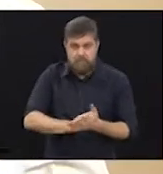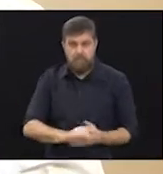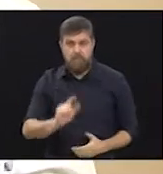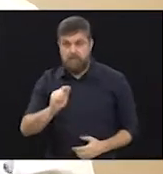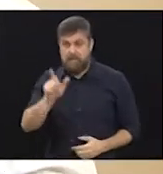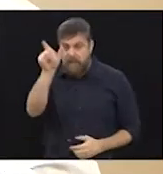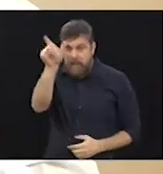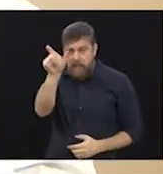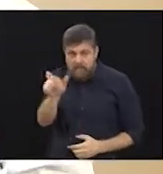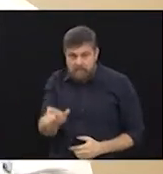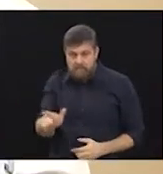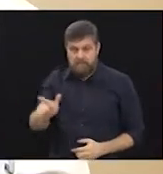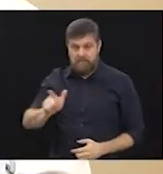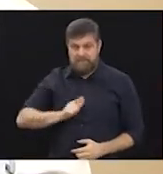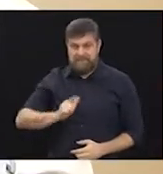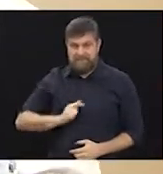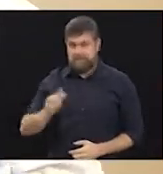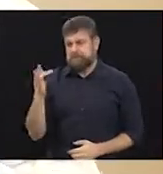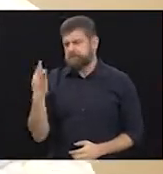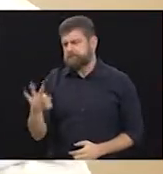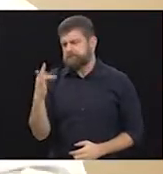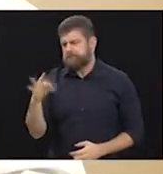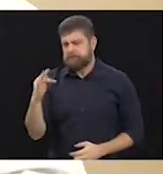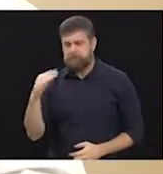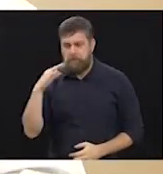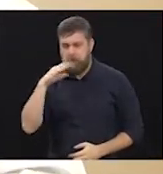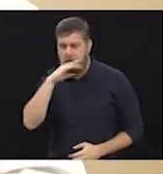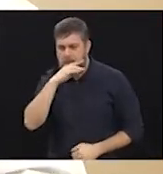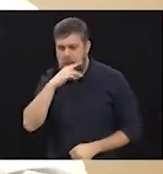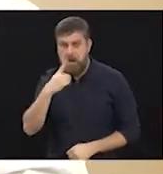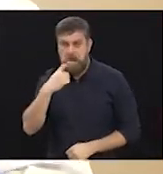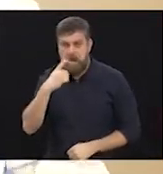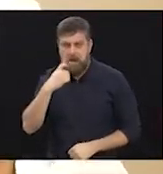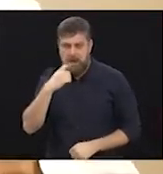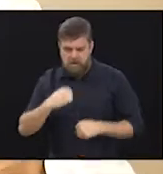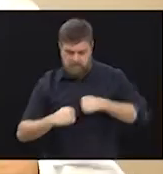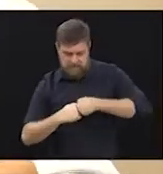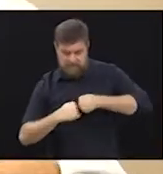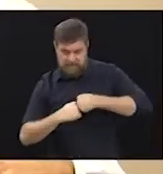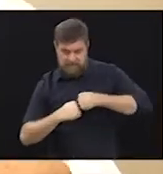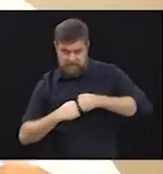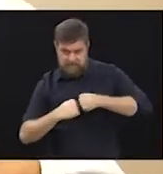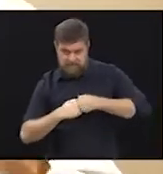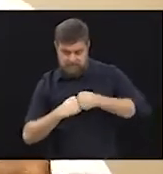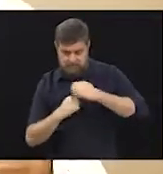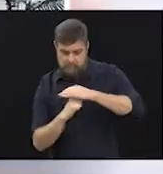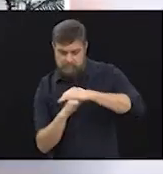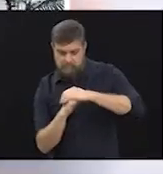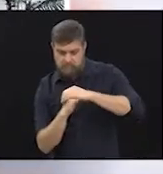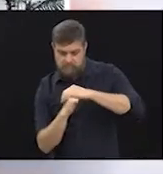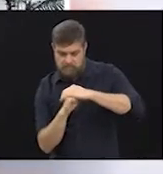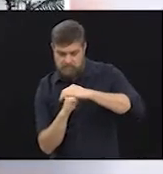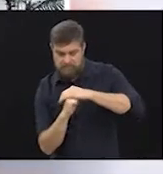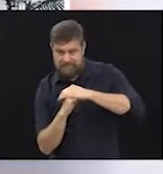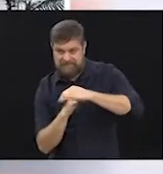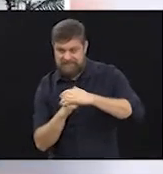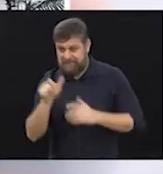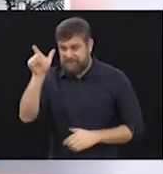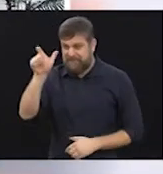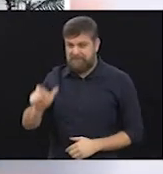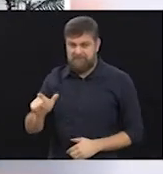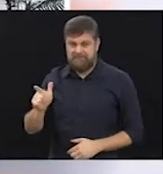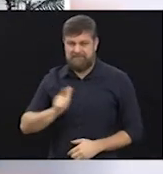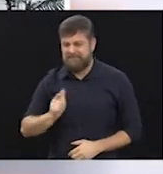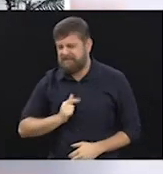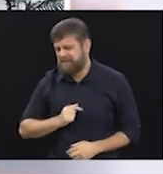você tem uma inflamação, que é uma artrite, né? Quando aquela inflamação está bem aguda, o paciente vai